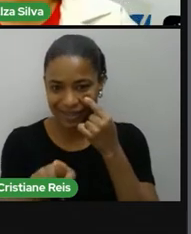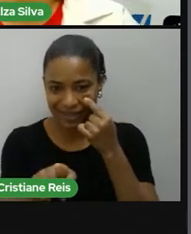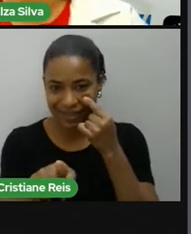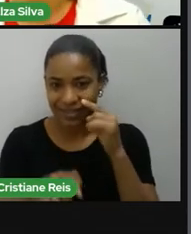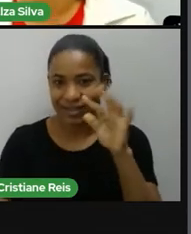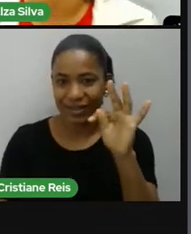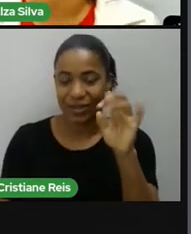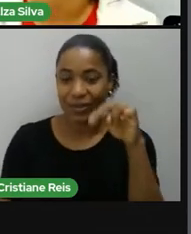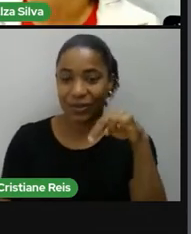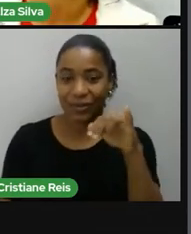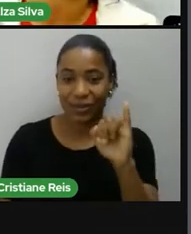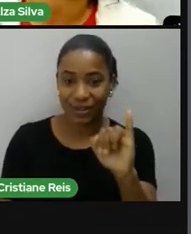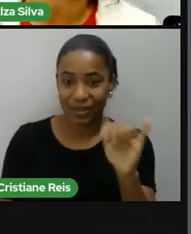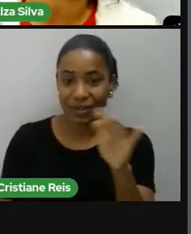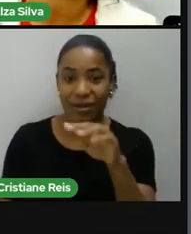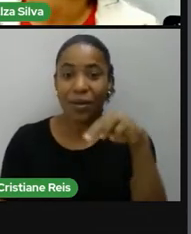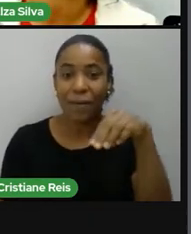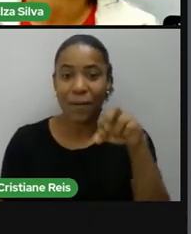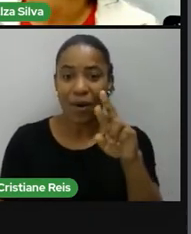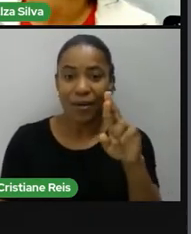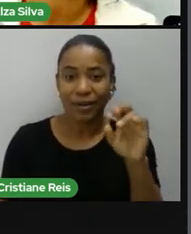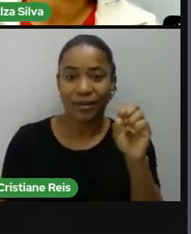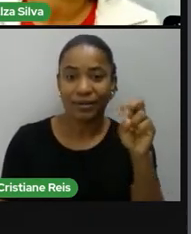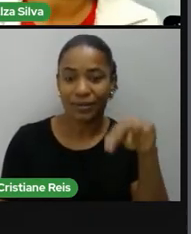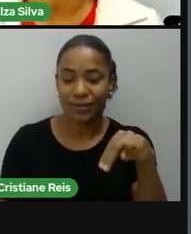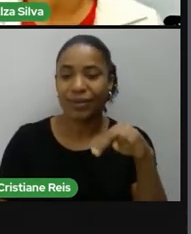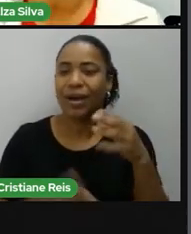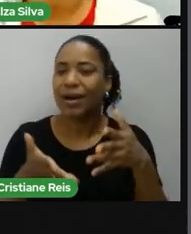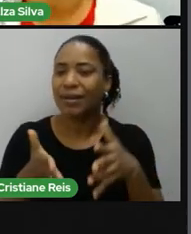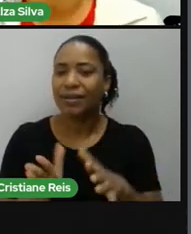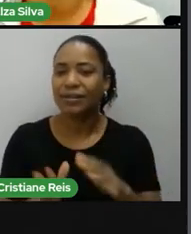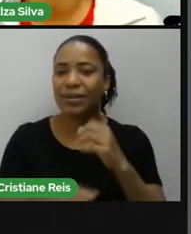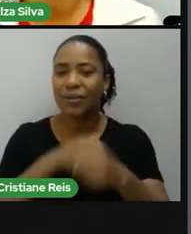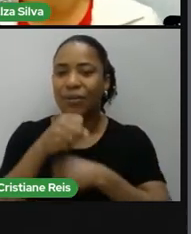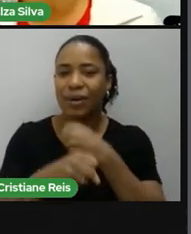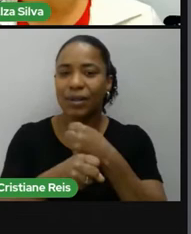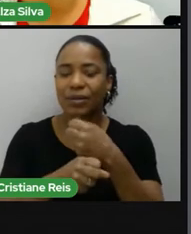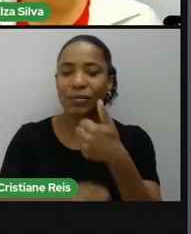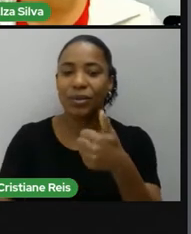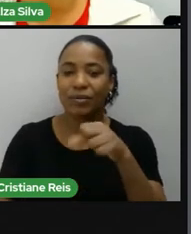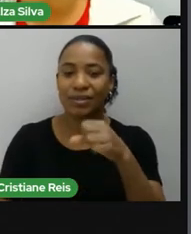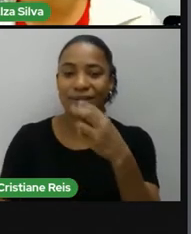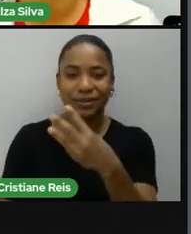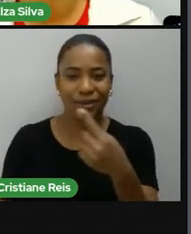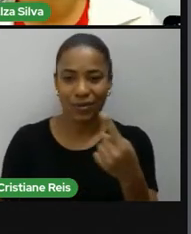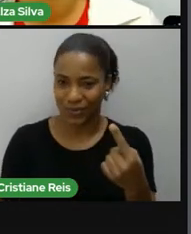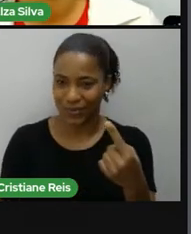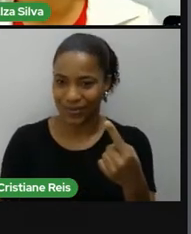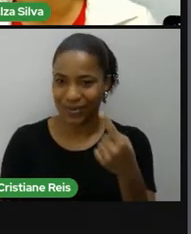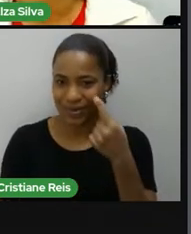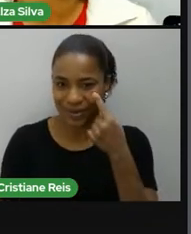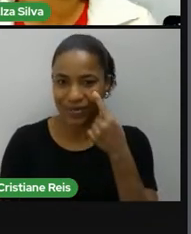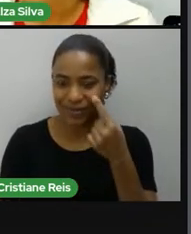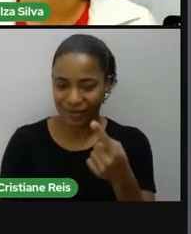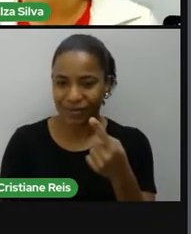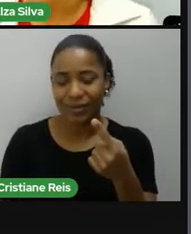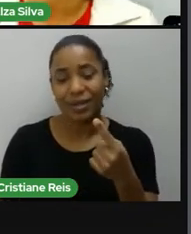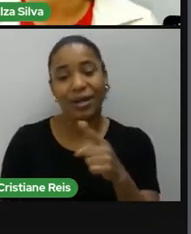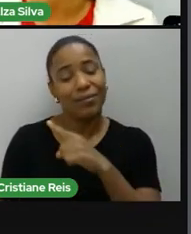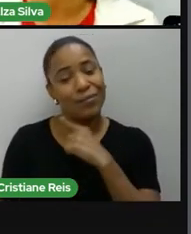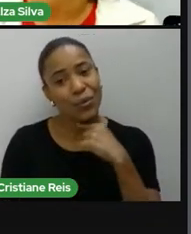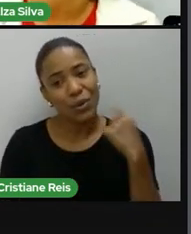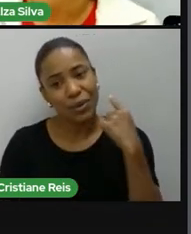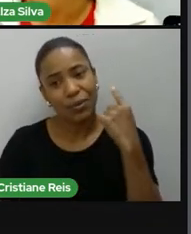nasceu em 1931, and she died in 2019, e morreu em